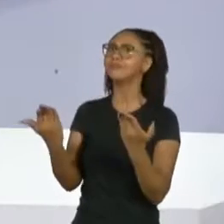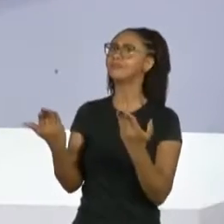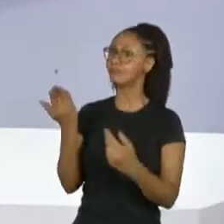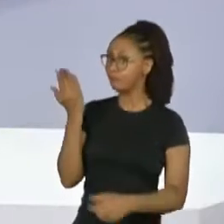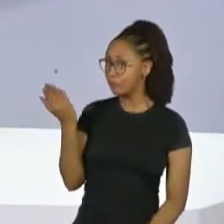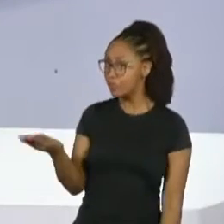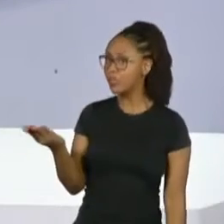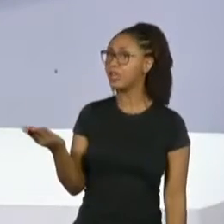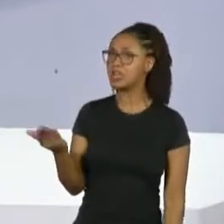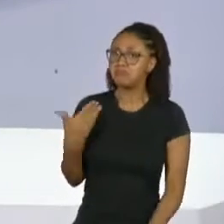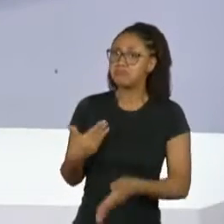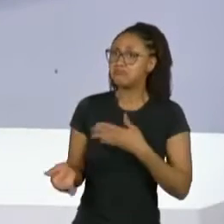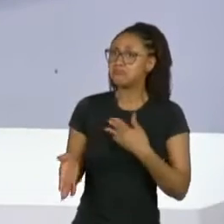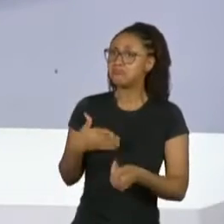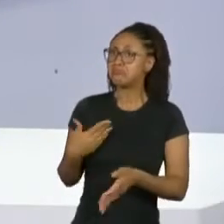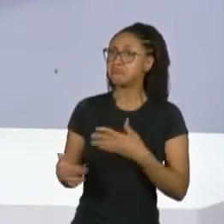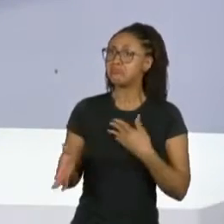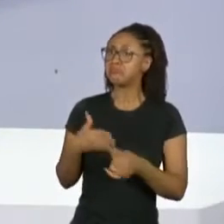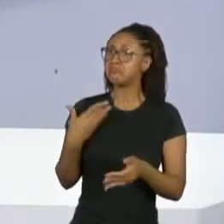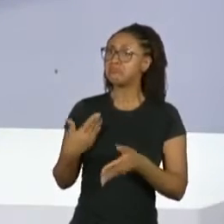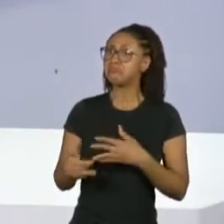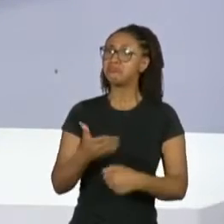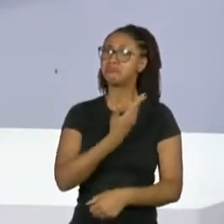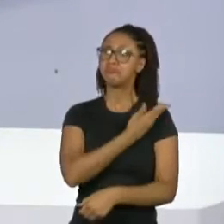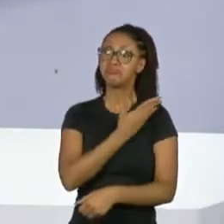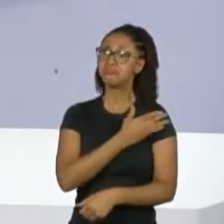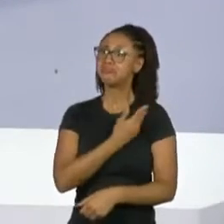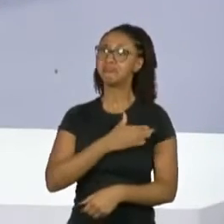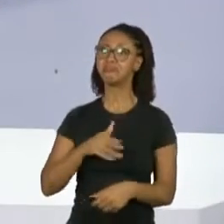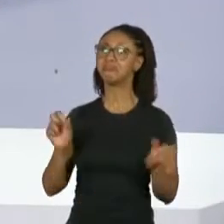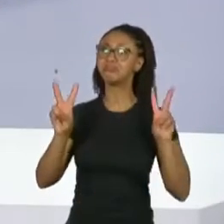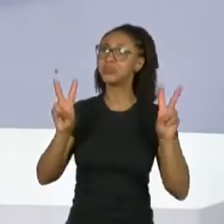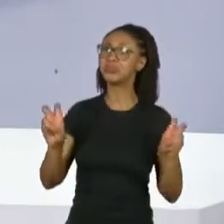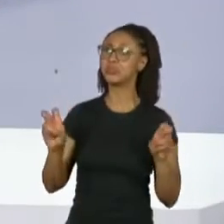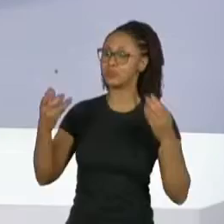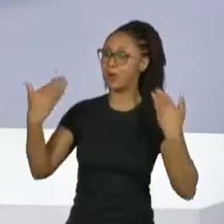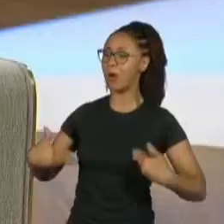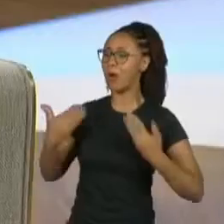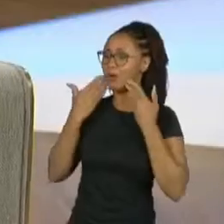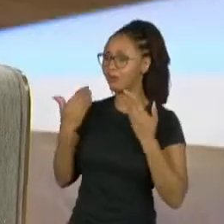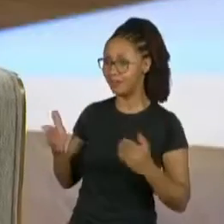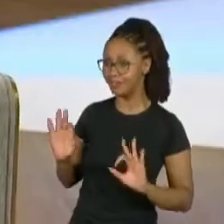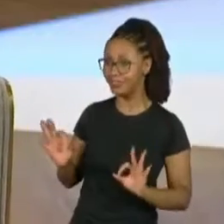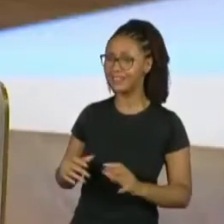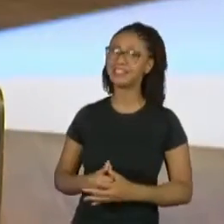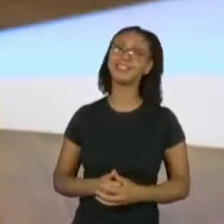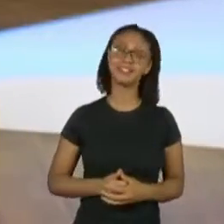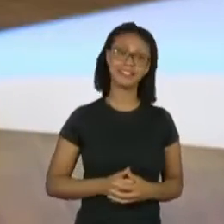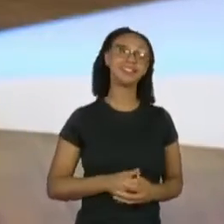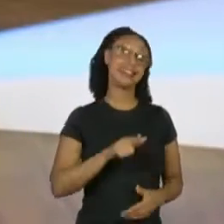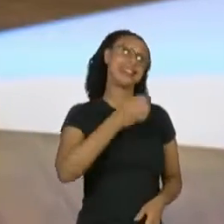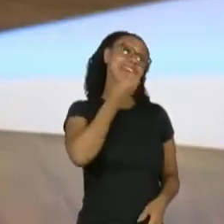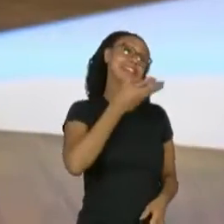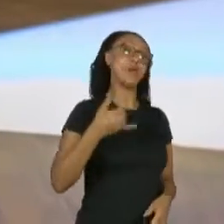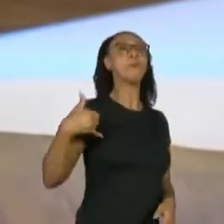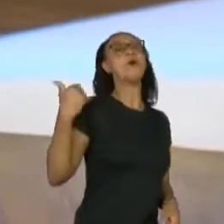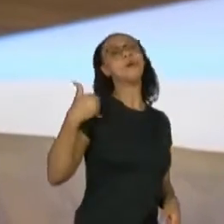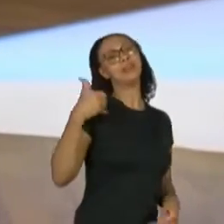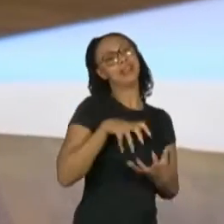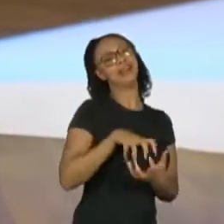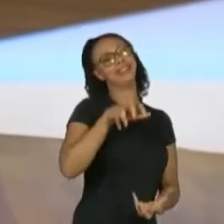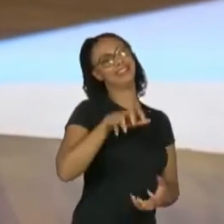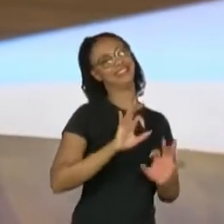não está nem aí para o que as pessoas estão pensando sobre a sua exposição, né? verdade. Uma das coisas boas da idade.